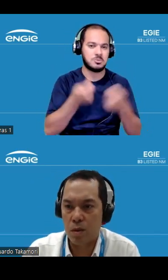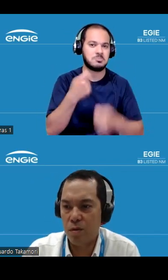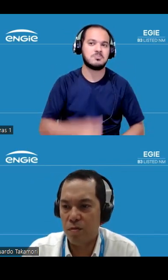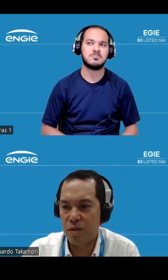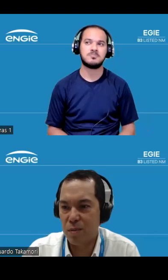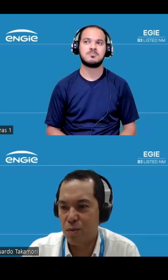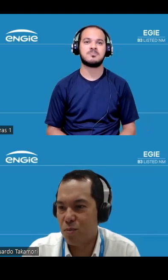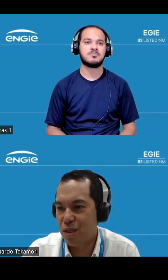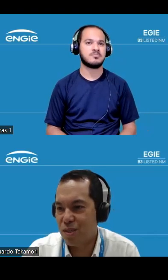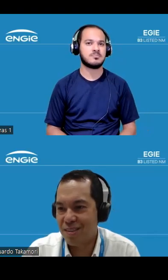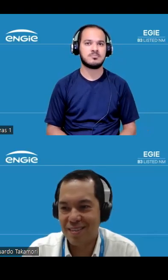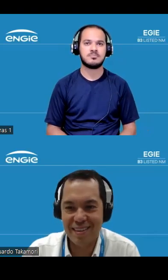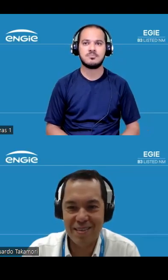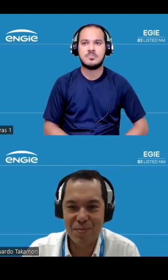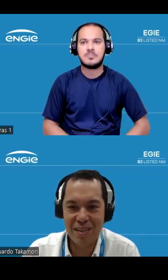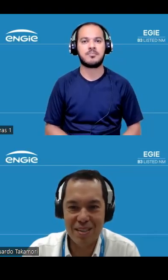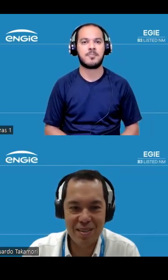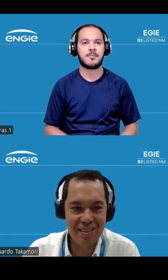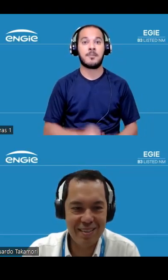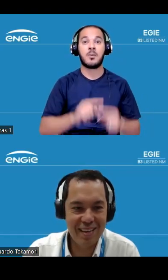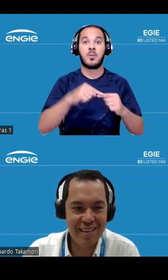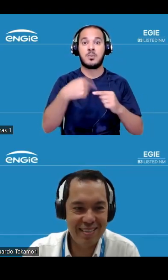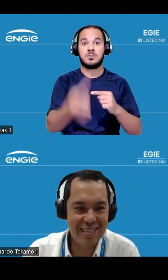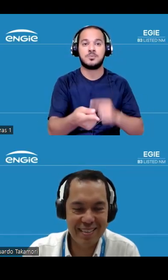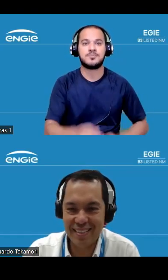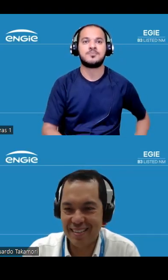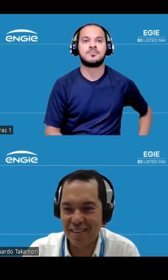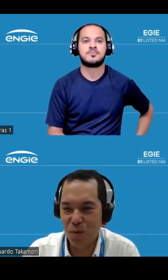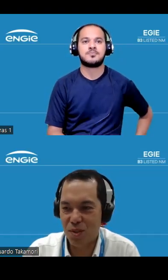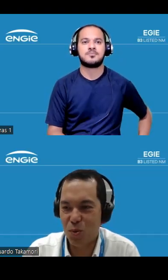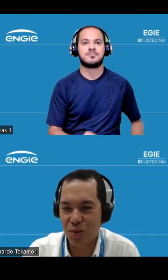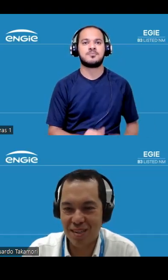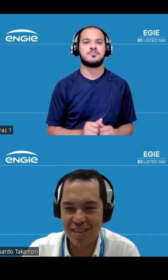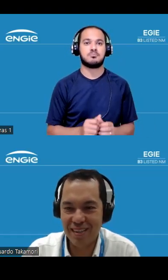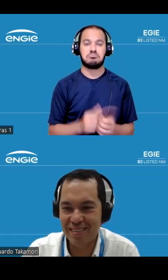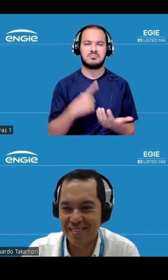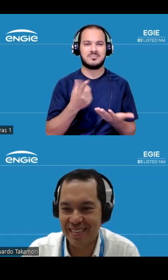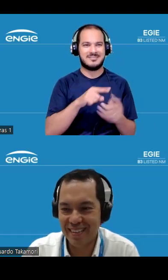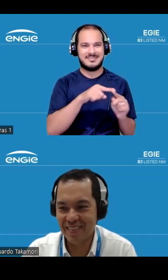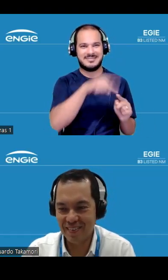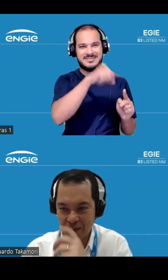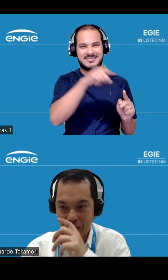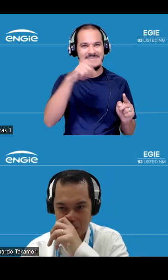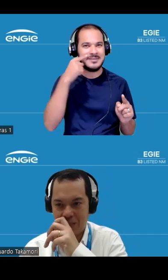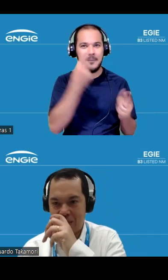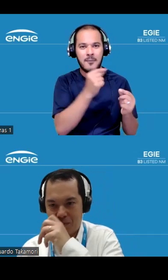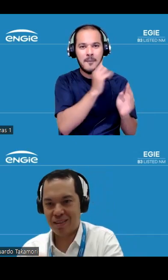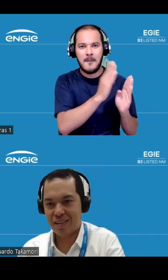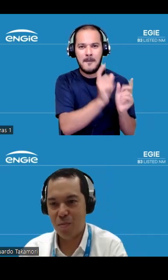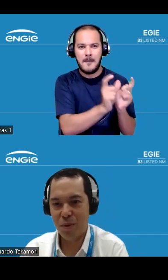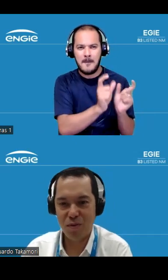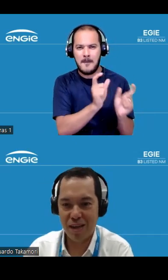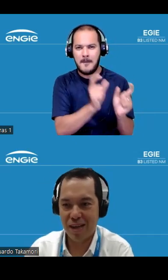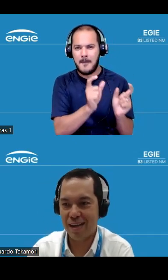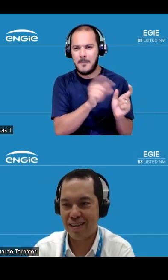aqui fazemos um bridge para esse slide que tem muitas colunas aqui sempre